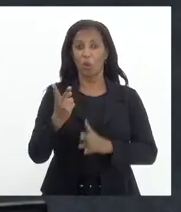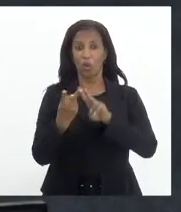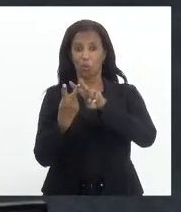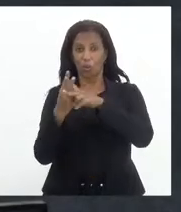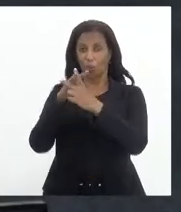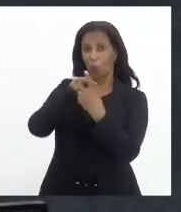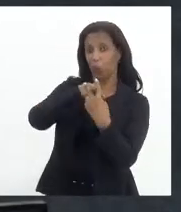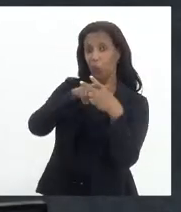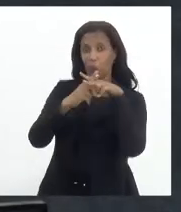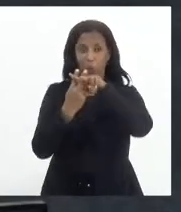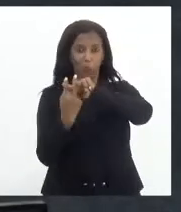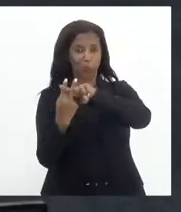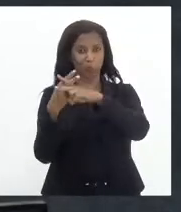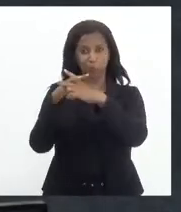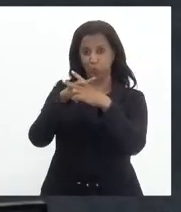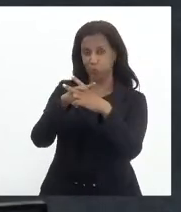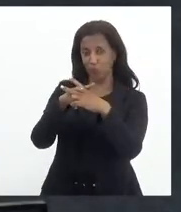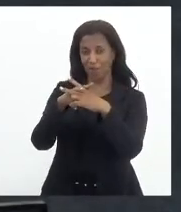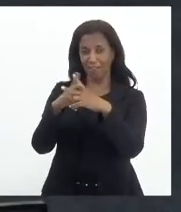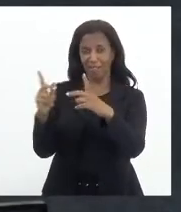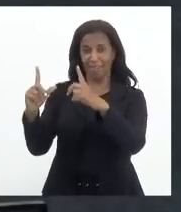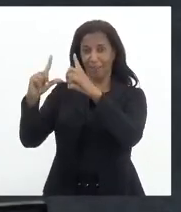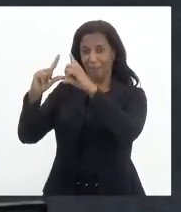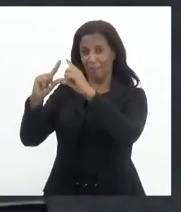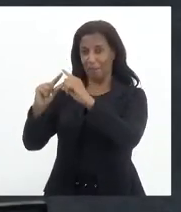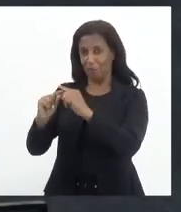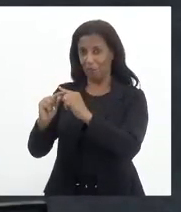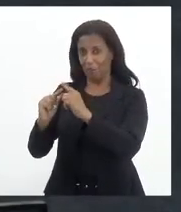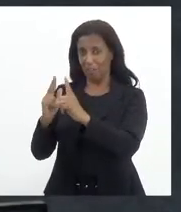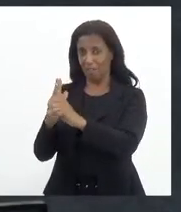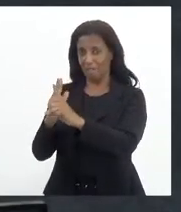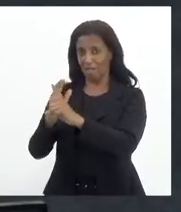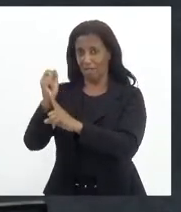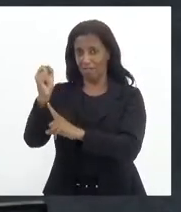que a minoria ganha da maioria.